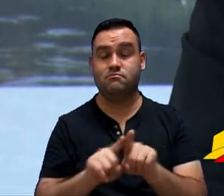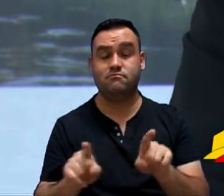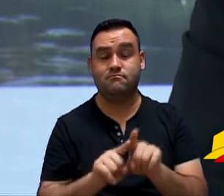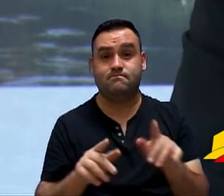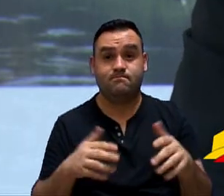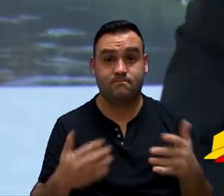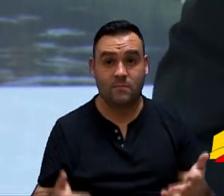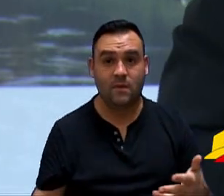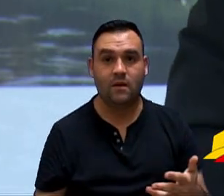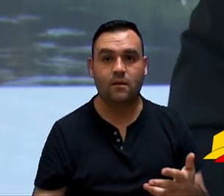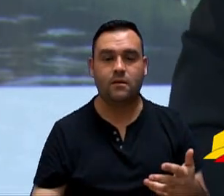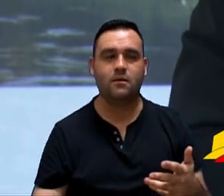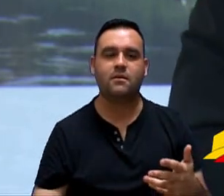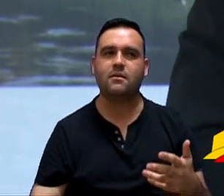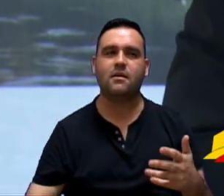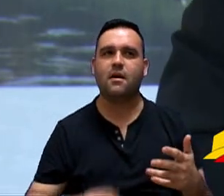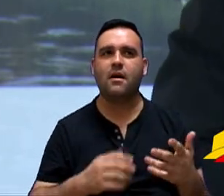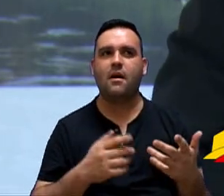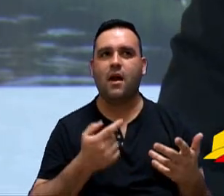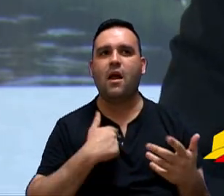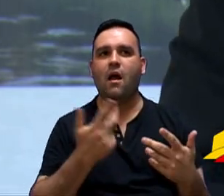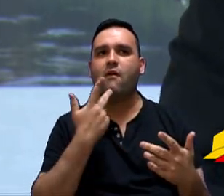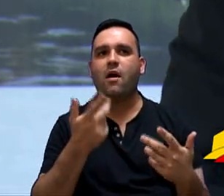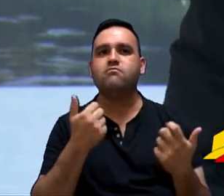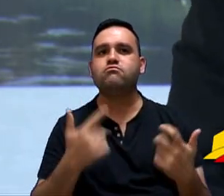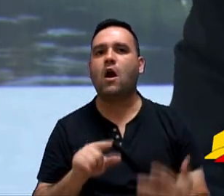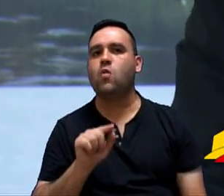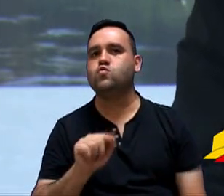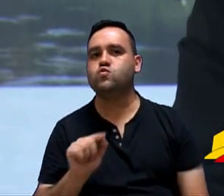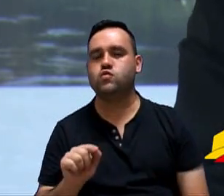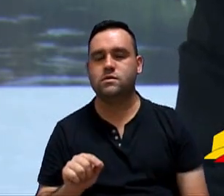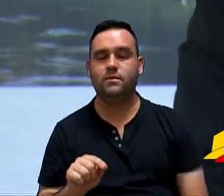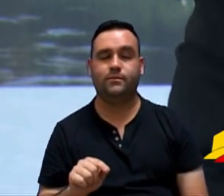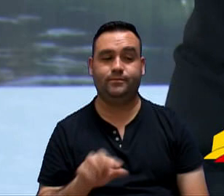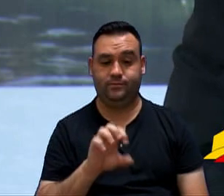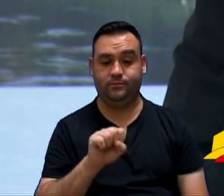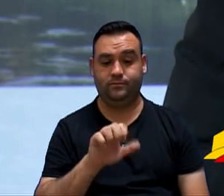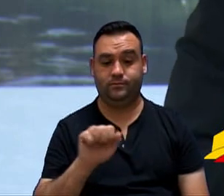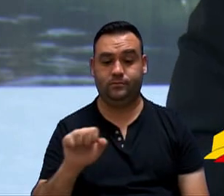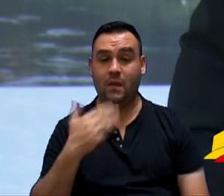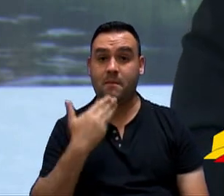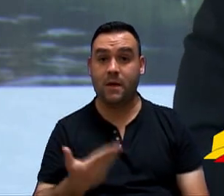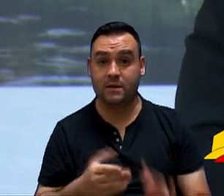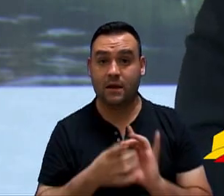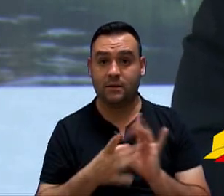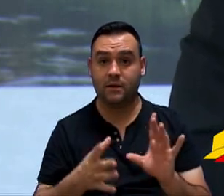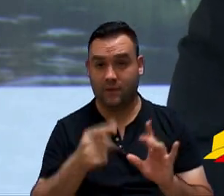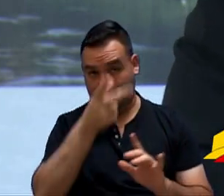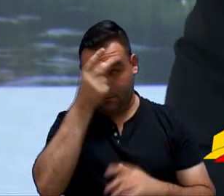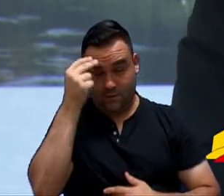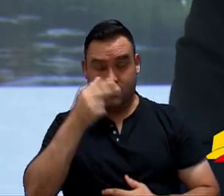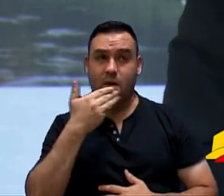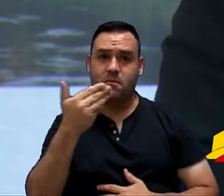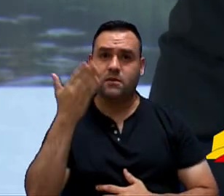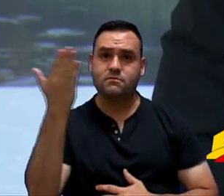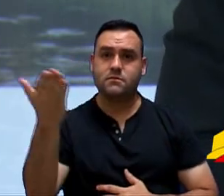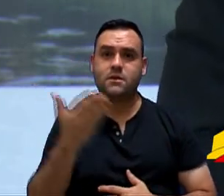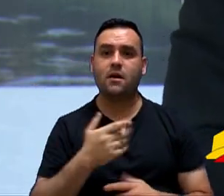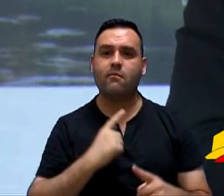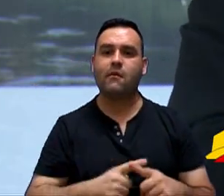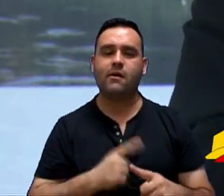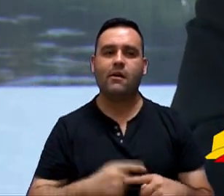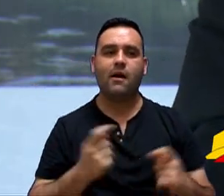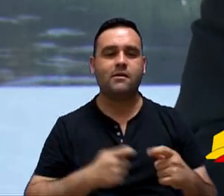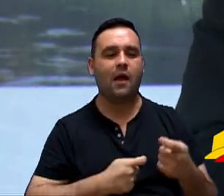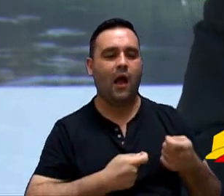Bom, Sr. Presidente, basicamente o que eu poderia dizer é o seguinte. O SAI está pedindo uma autorização para a Prefeitura para